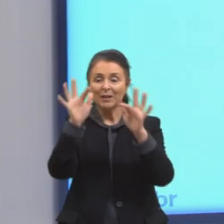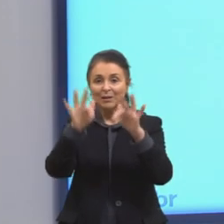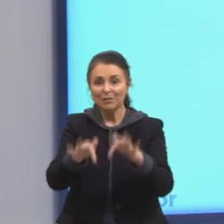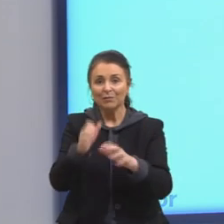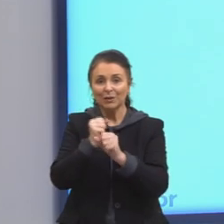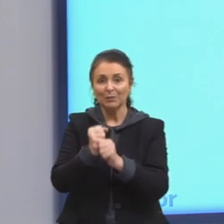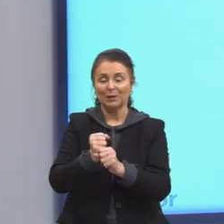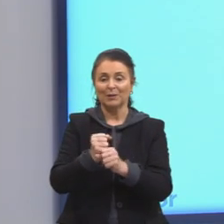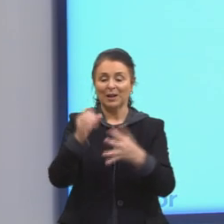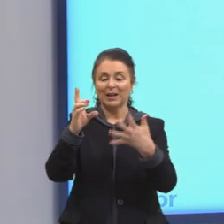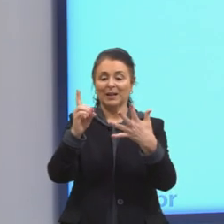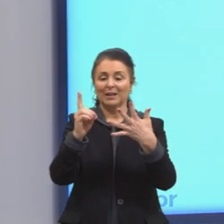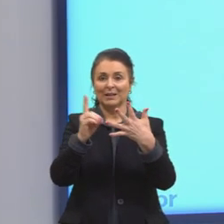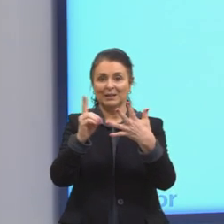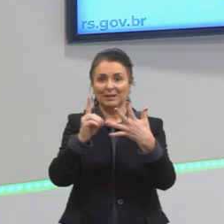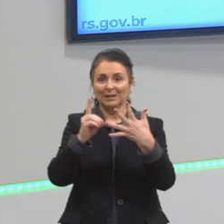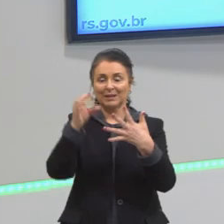letra D.